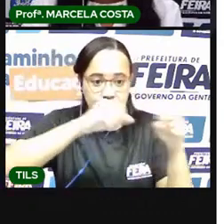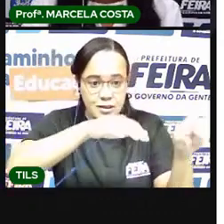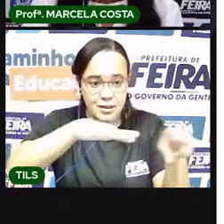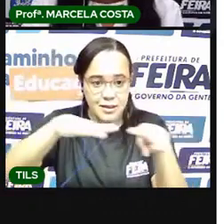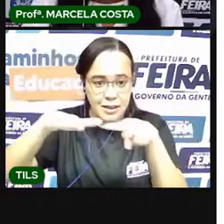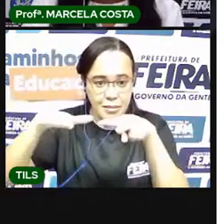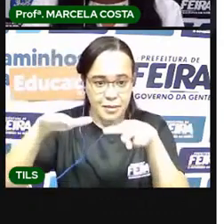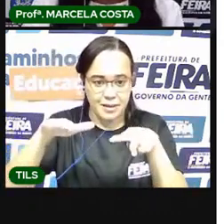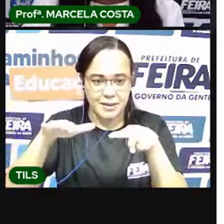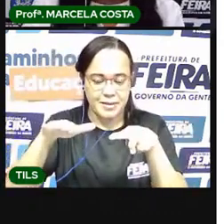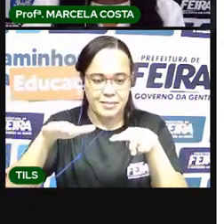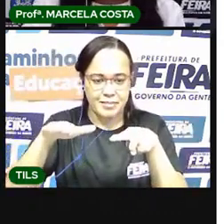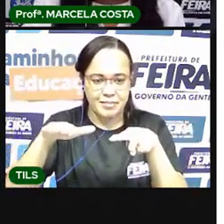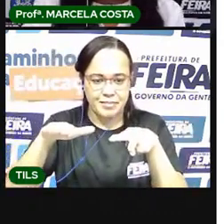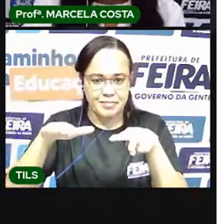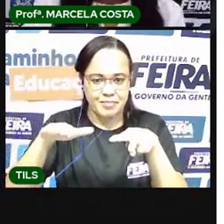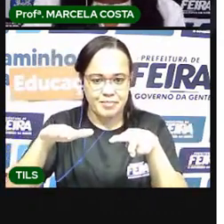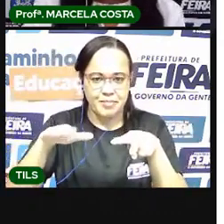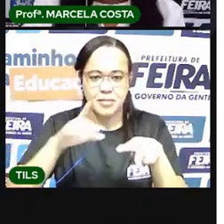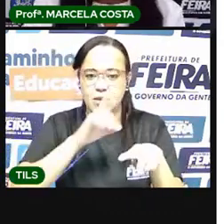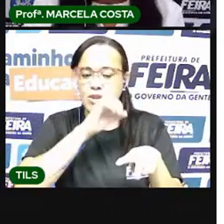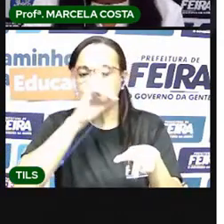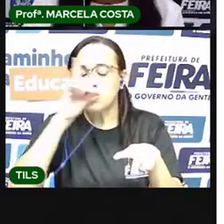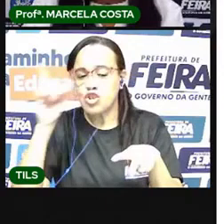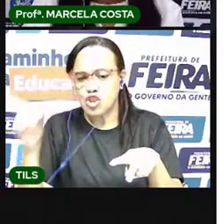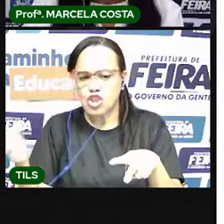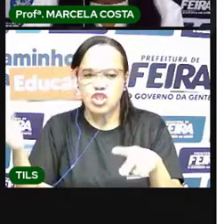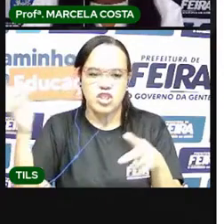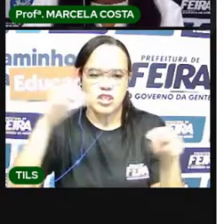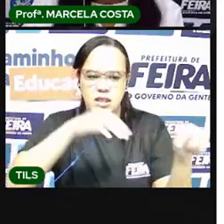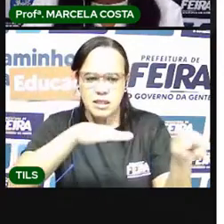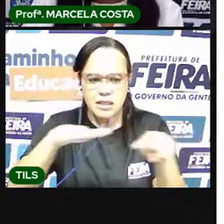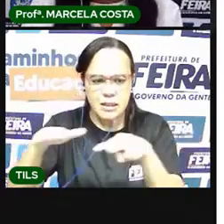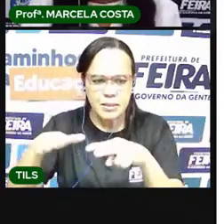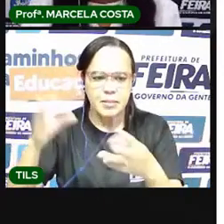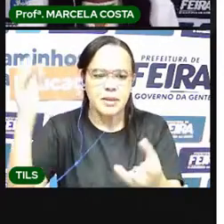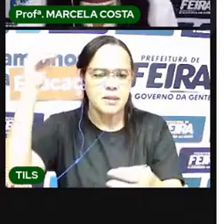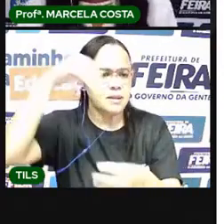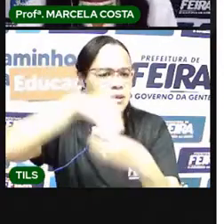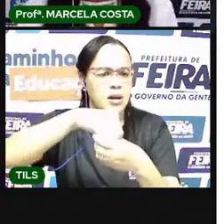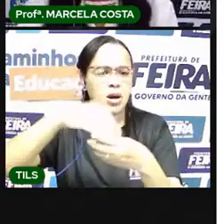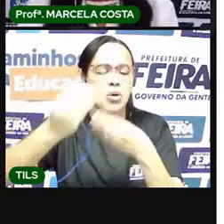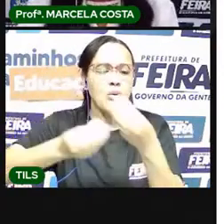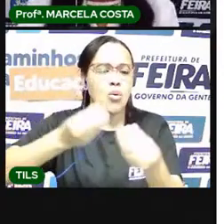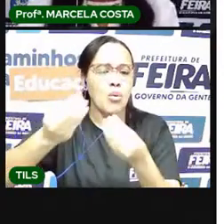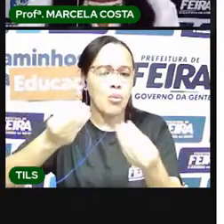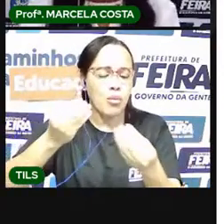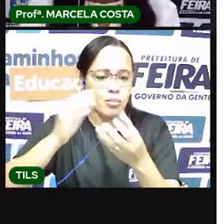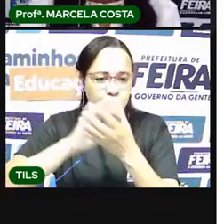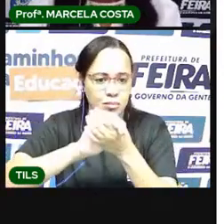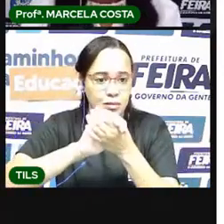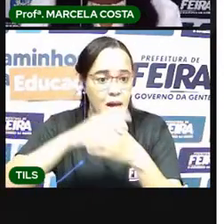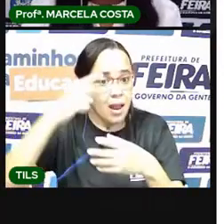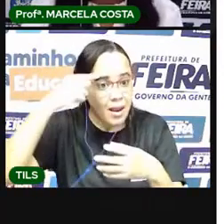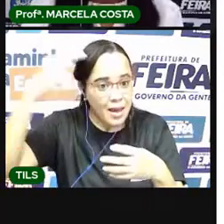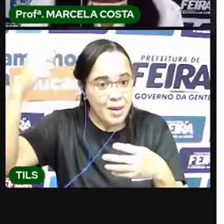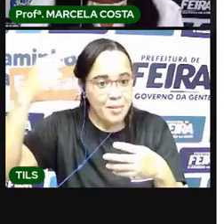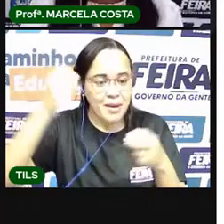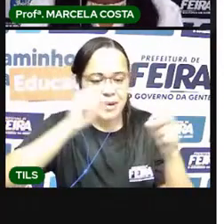os dias que compõem aquela semana Vocês já sabem que uma semana tem